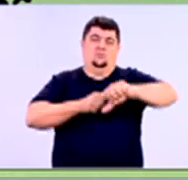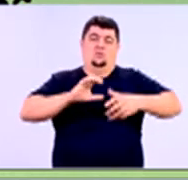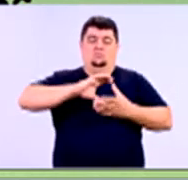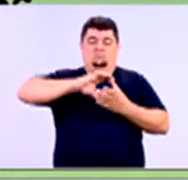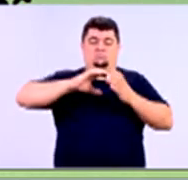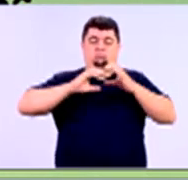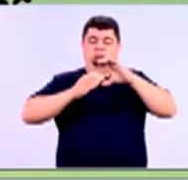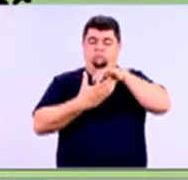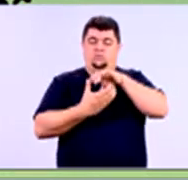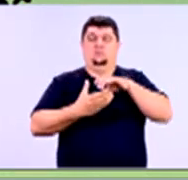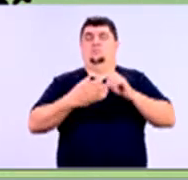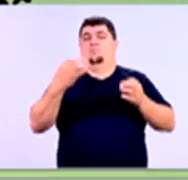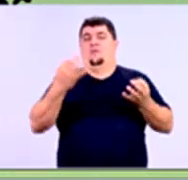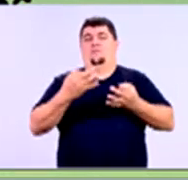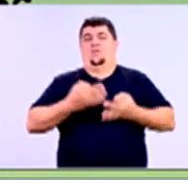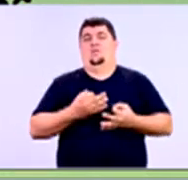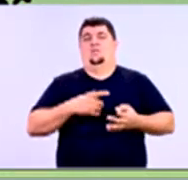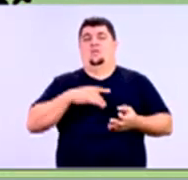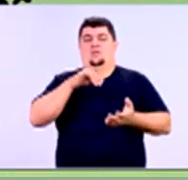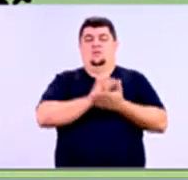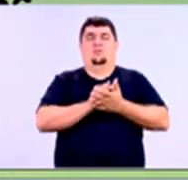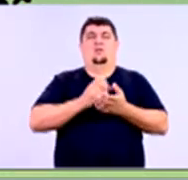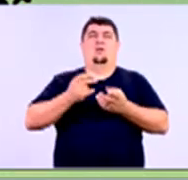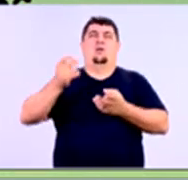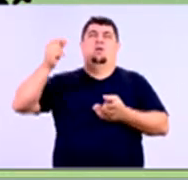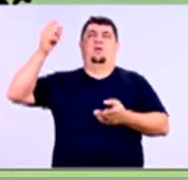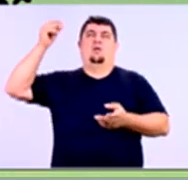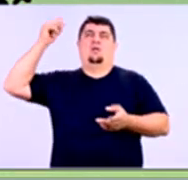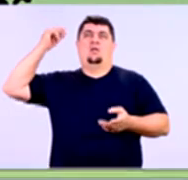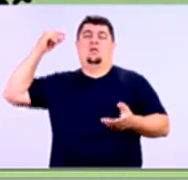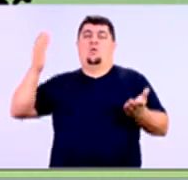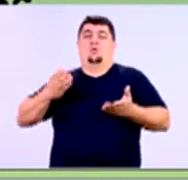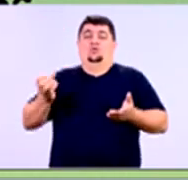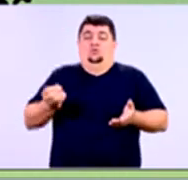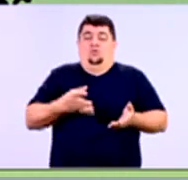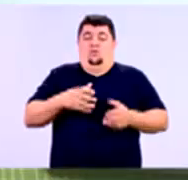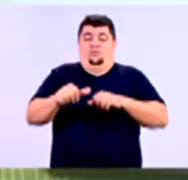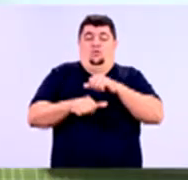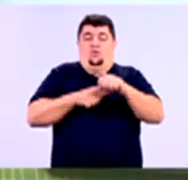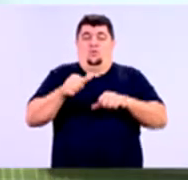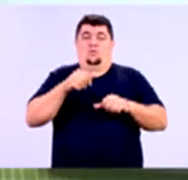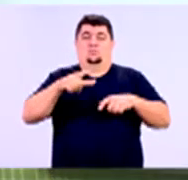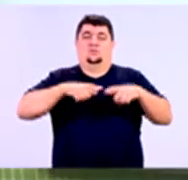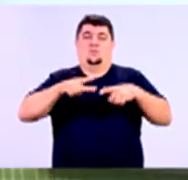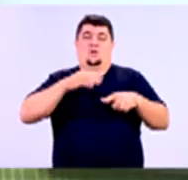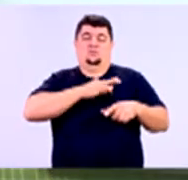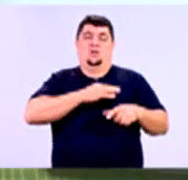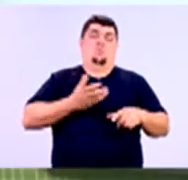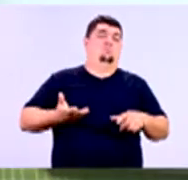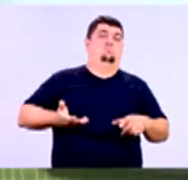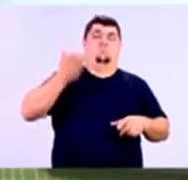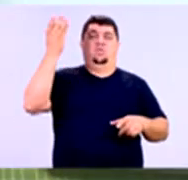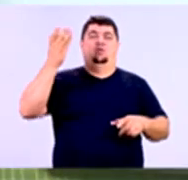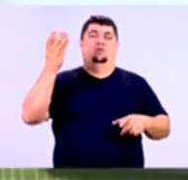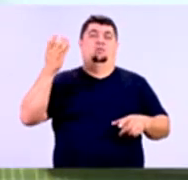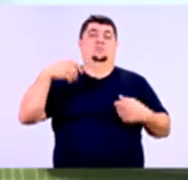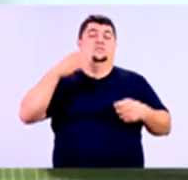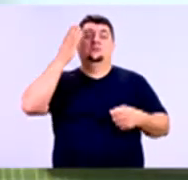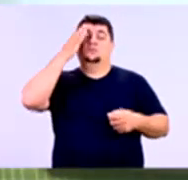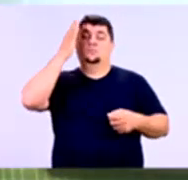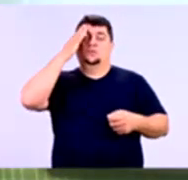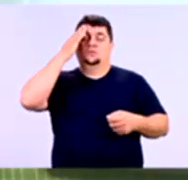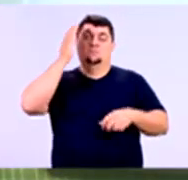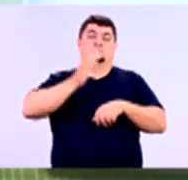cliente. Pode ser que quando você cadastrou o seu cliente ele tinha uma renda muito baixa, ele não tinha ainda terminado a formação dele e aí ele fez um